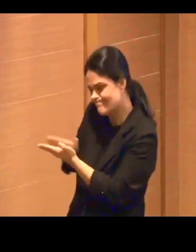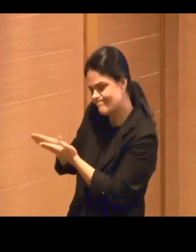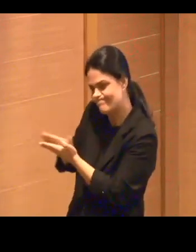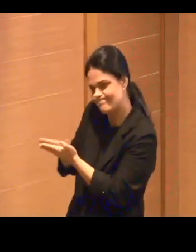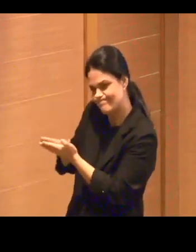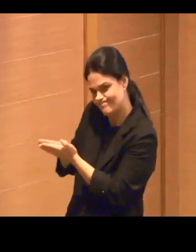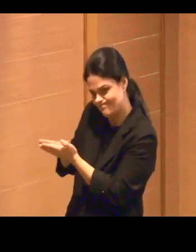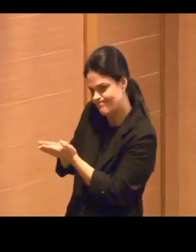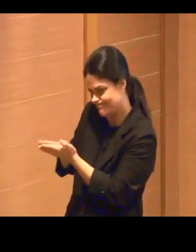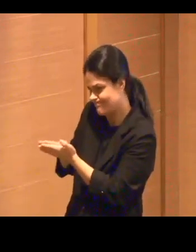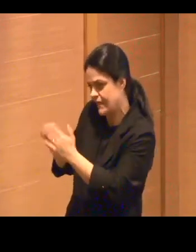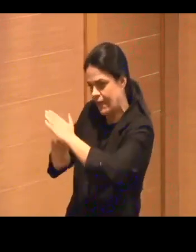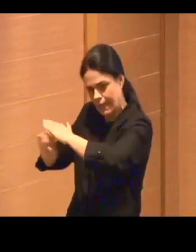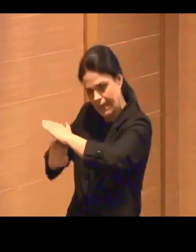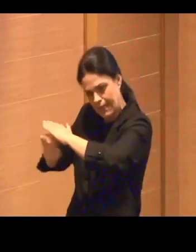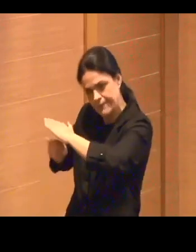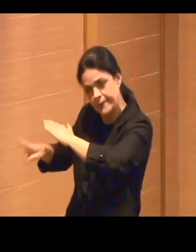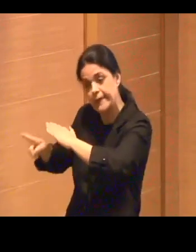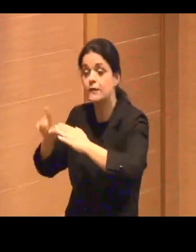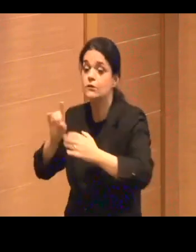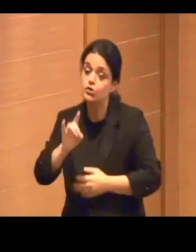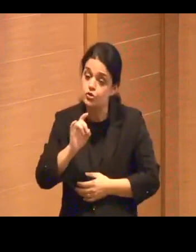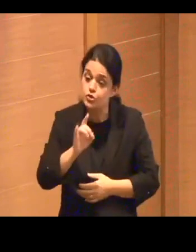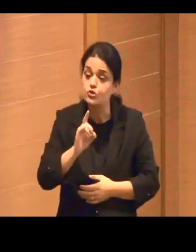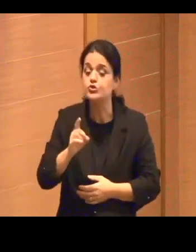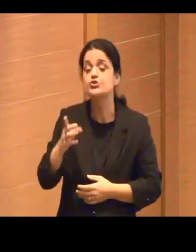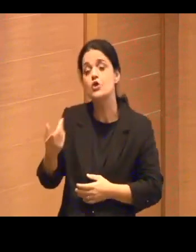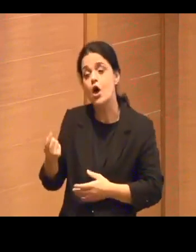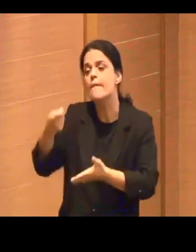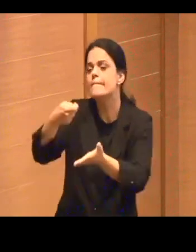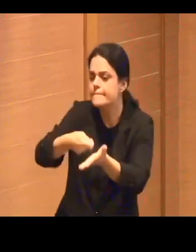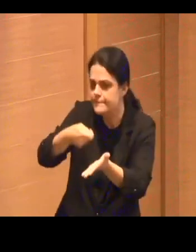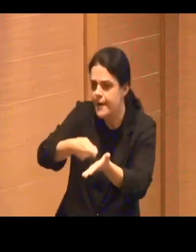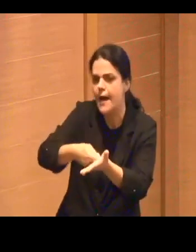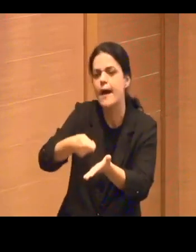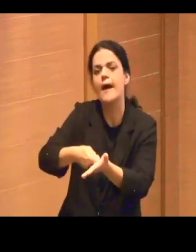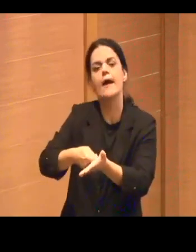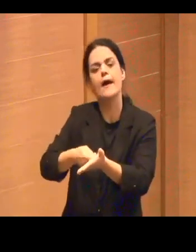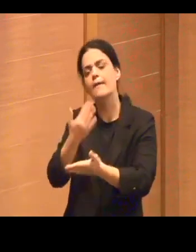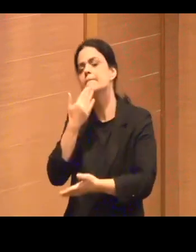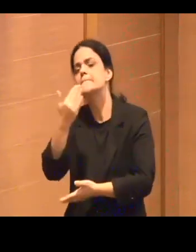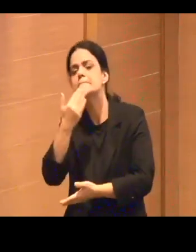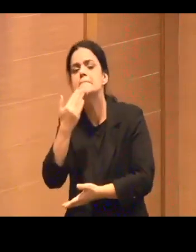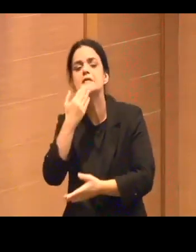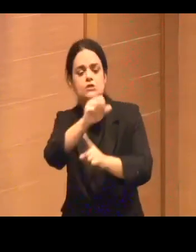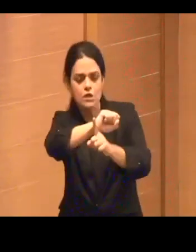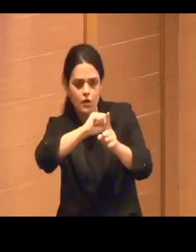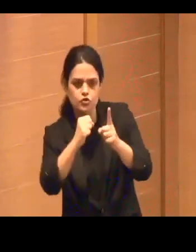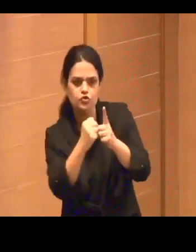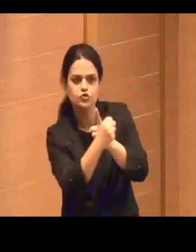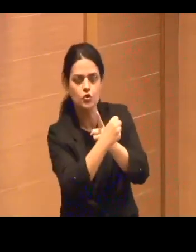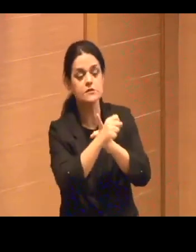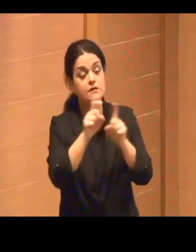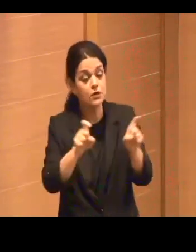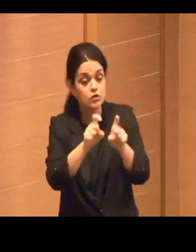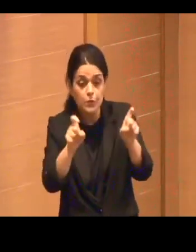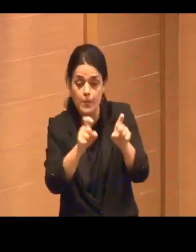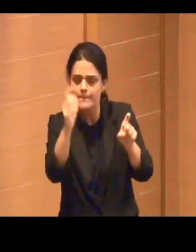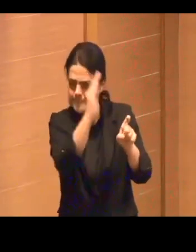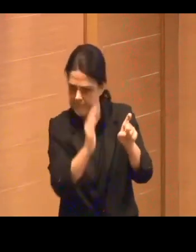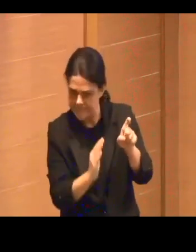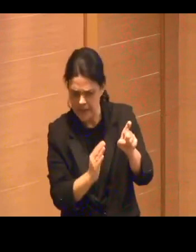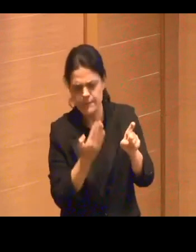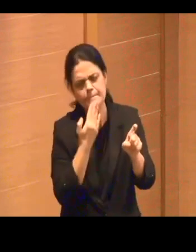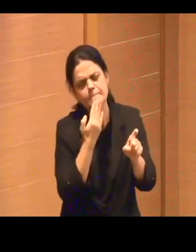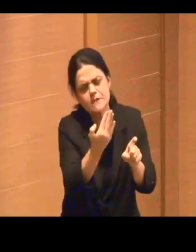Infelizmente, tive que pagar para publicar, fazer autopublicação. Depois eu pedi socorro para a Sociedade Brasileira de Computação. O livro de